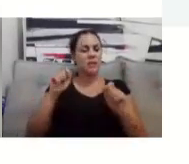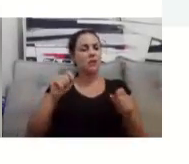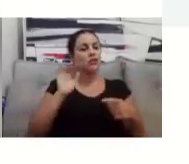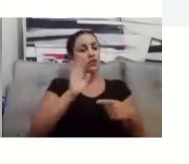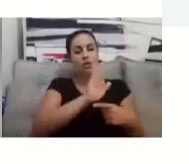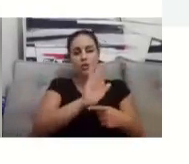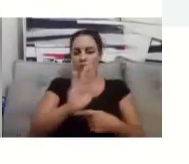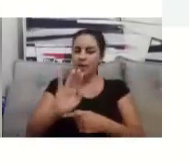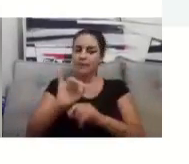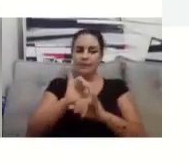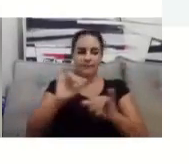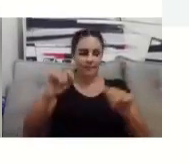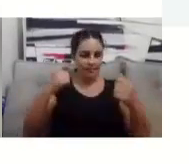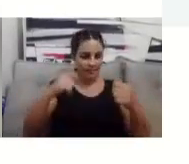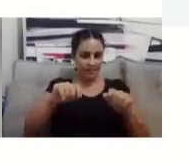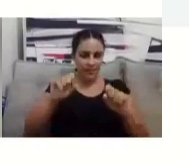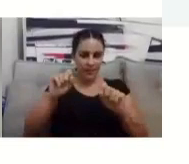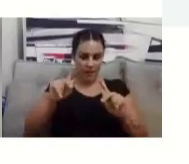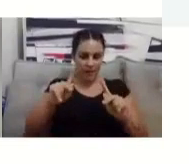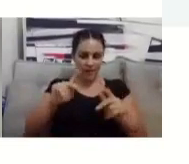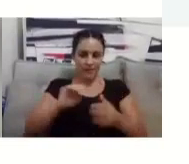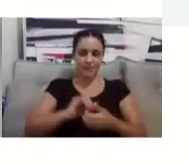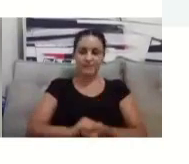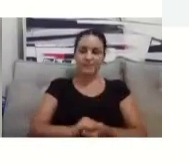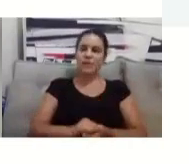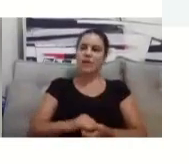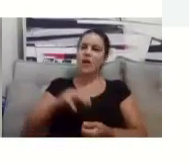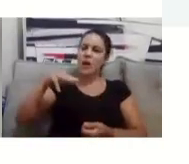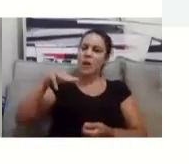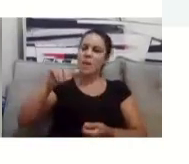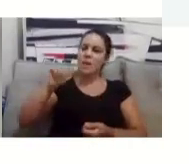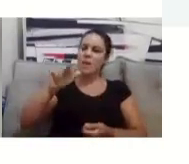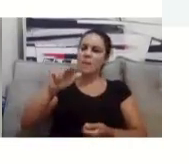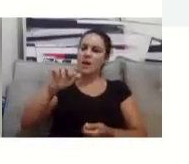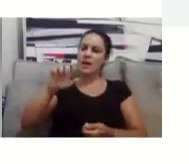Mariela, você quer dar um tchauzinho para eles e finalizar nossa aula?